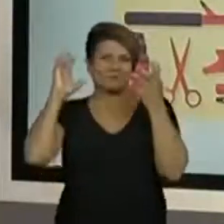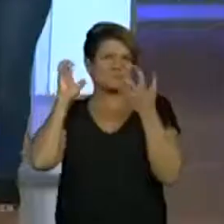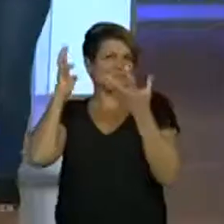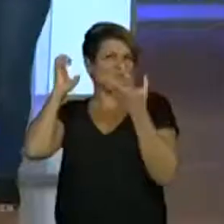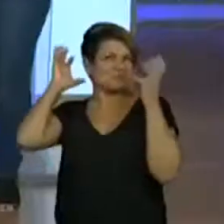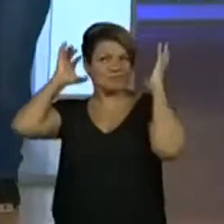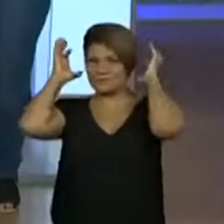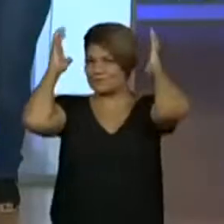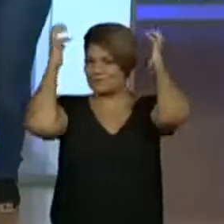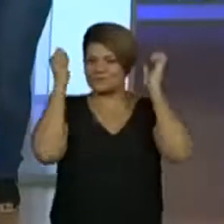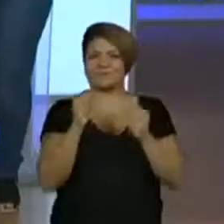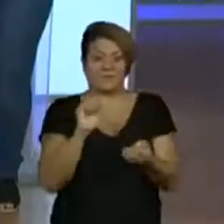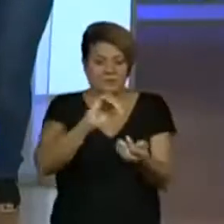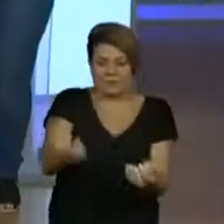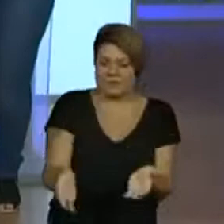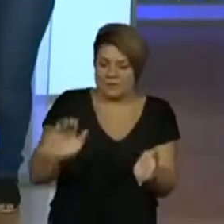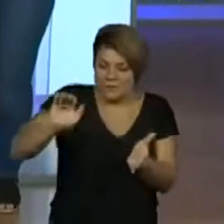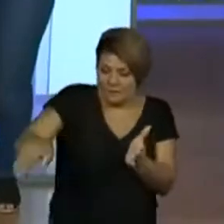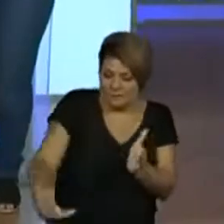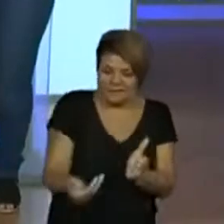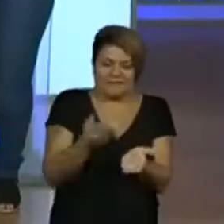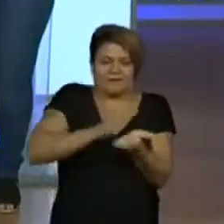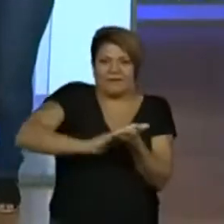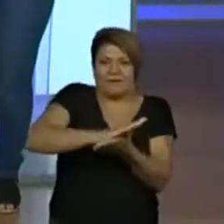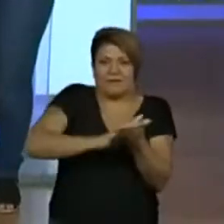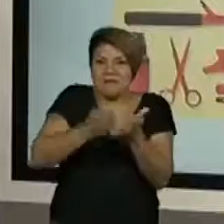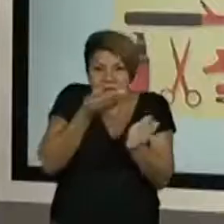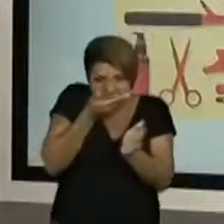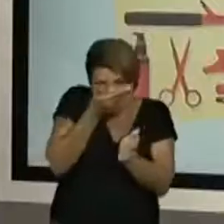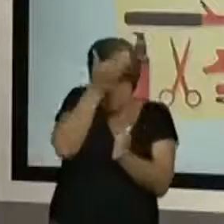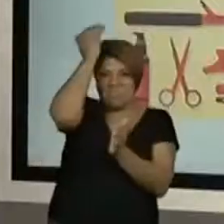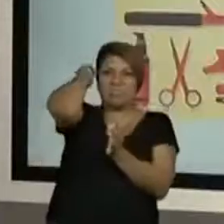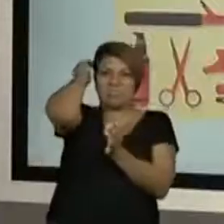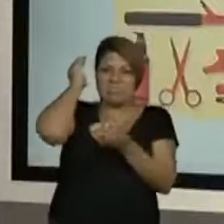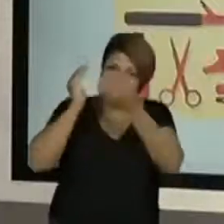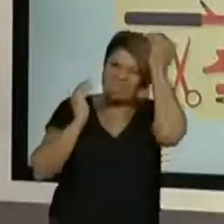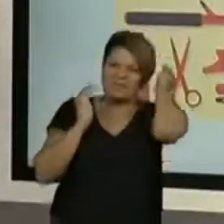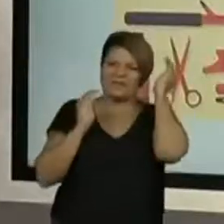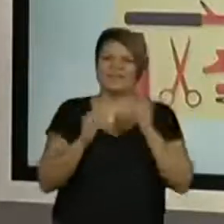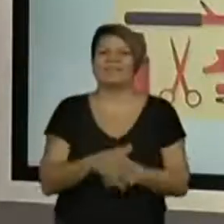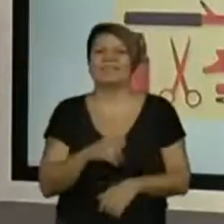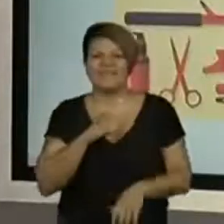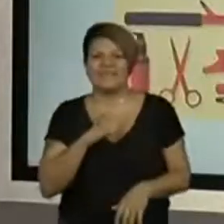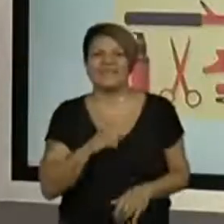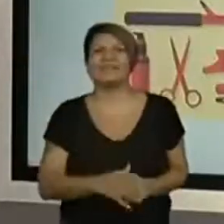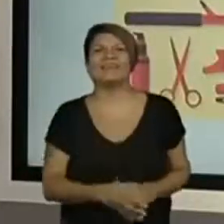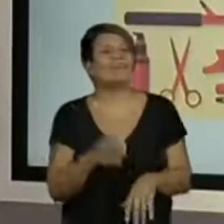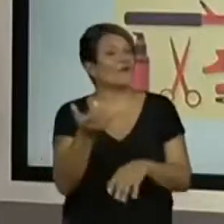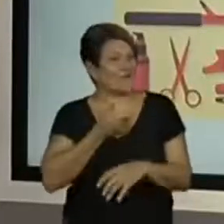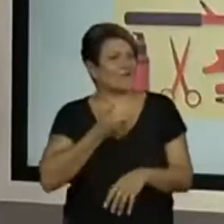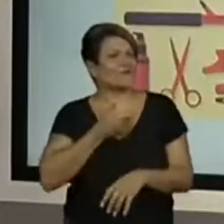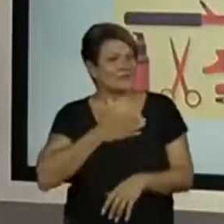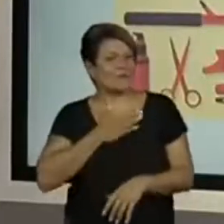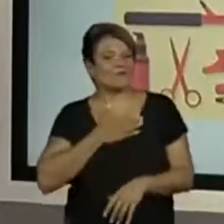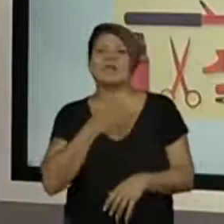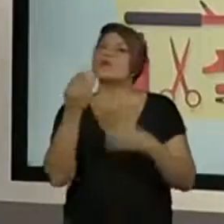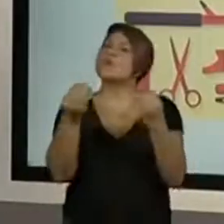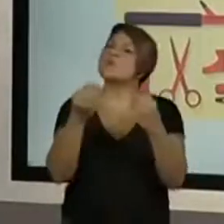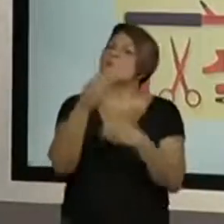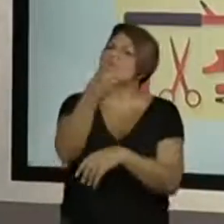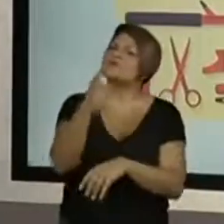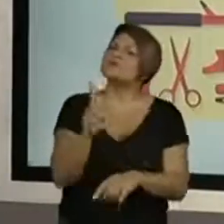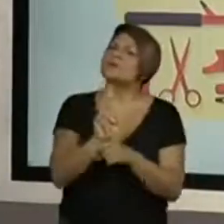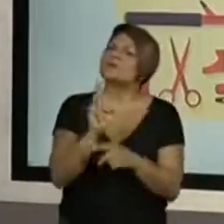aquelas pastas, né, no cabelo. Isso. Umas tranças... Conta aí para mim. Como vocês estão